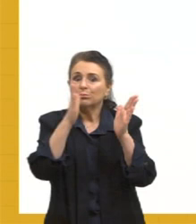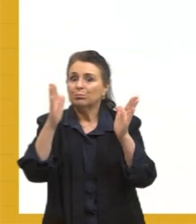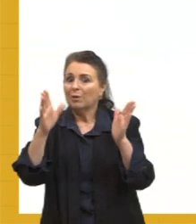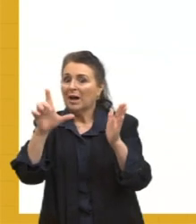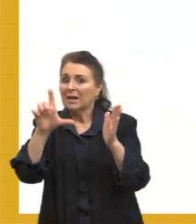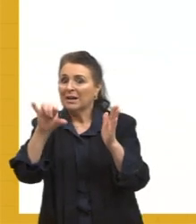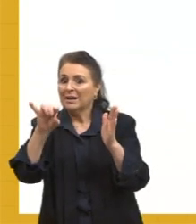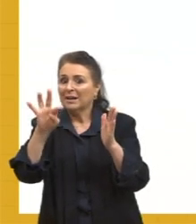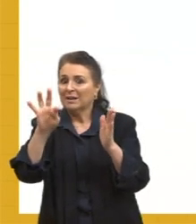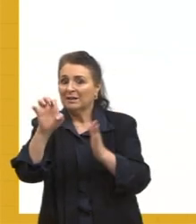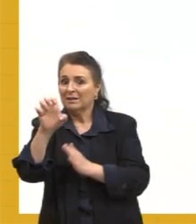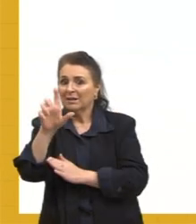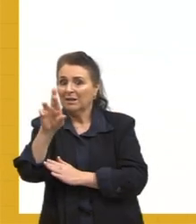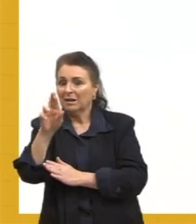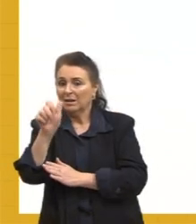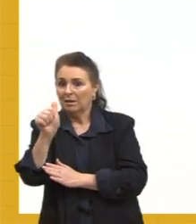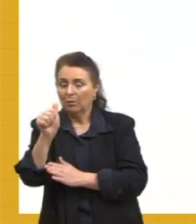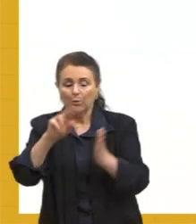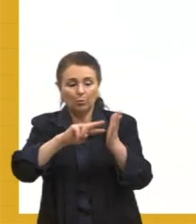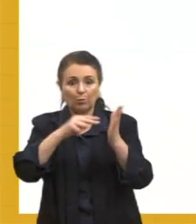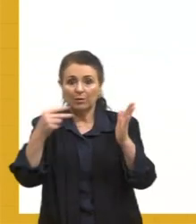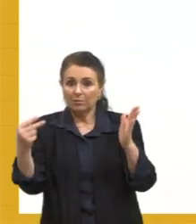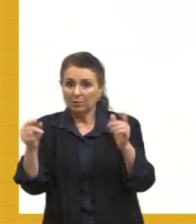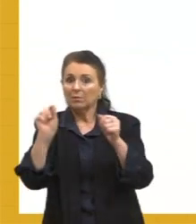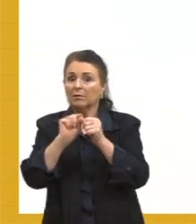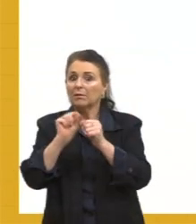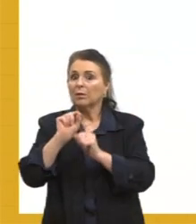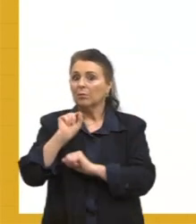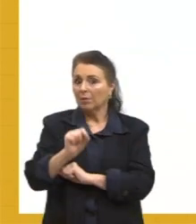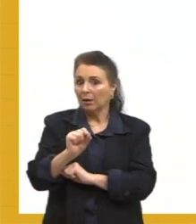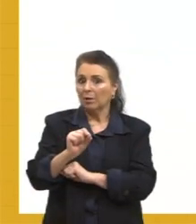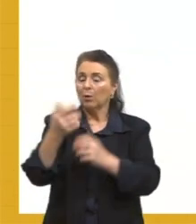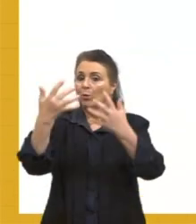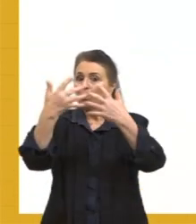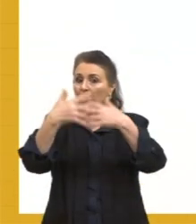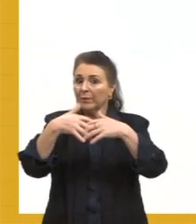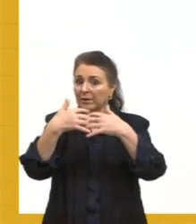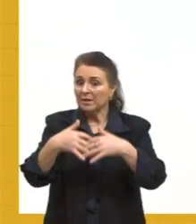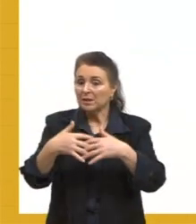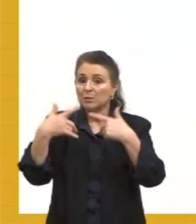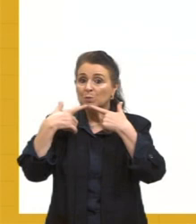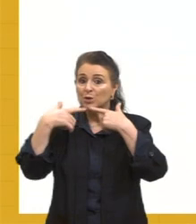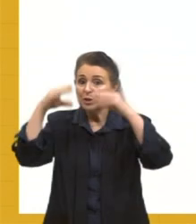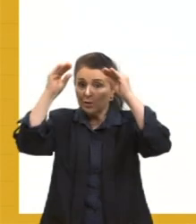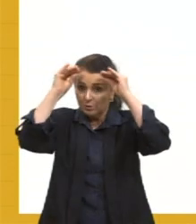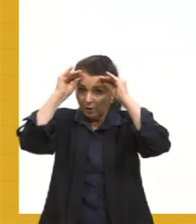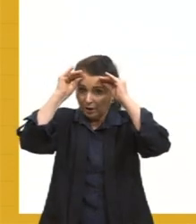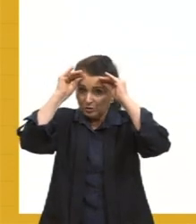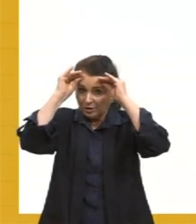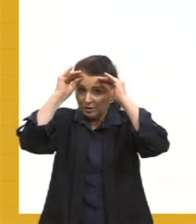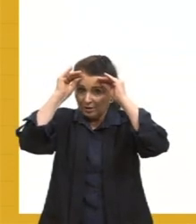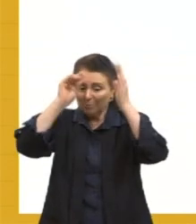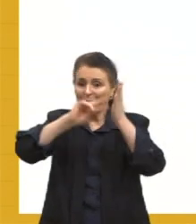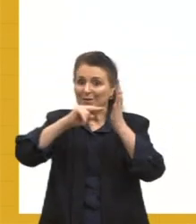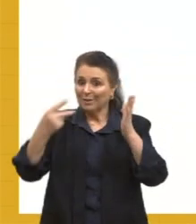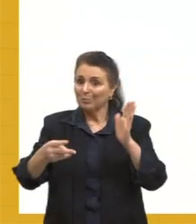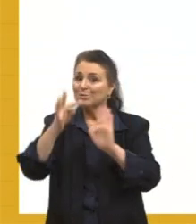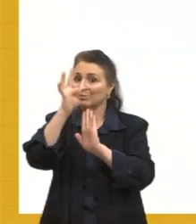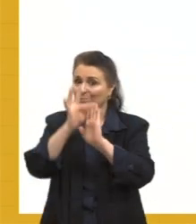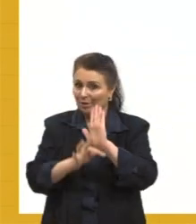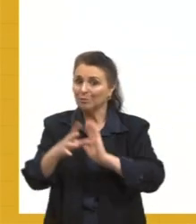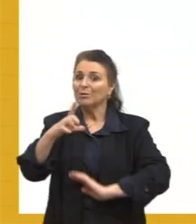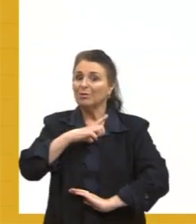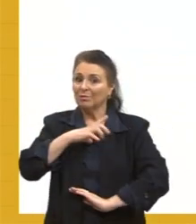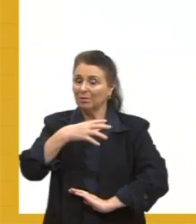das vezes, o tradutor está fazendo todo um mecanismo de linguagem para poder terminar esse texto e ele ter sentido. não